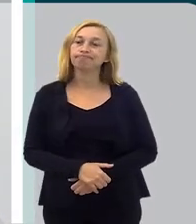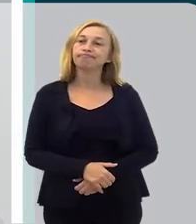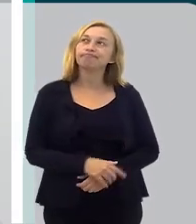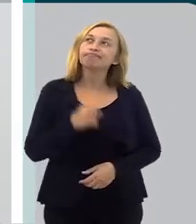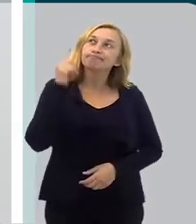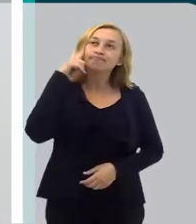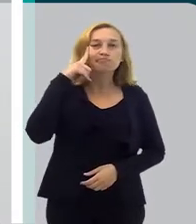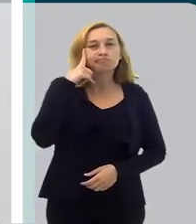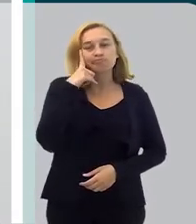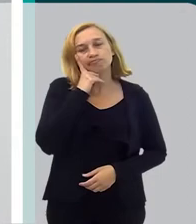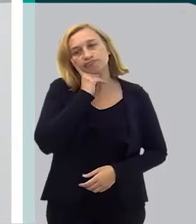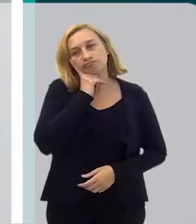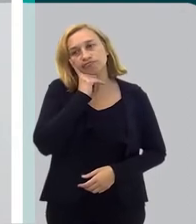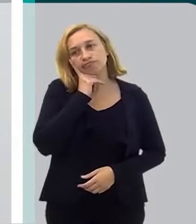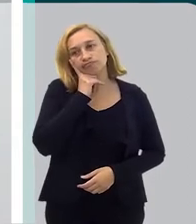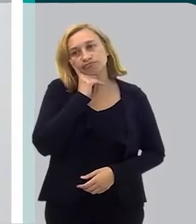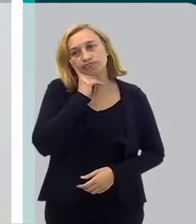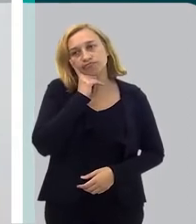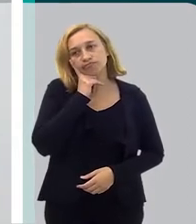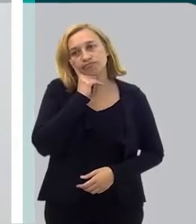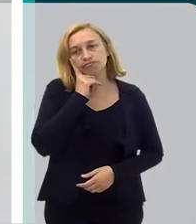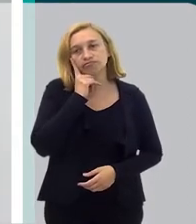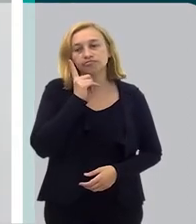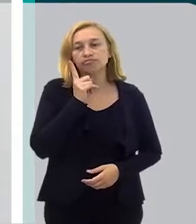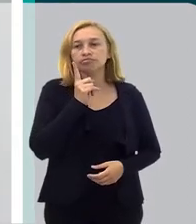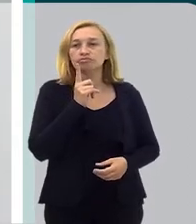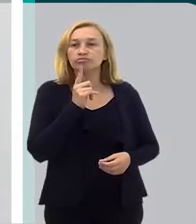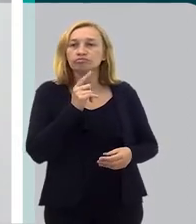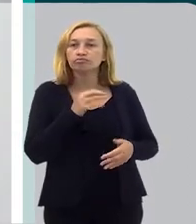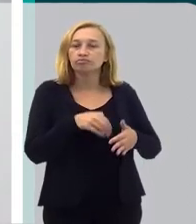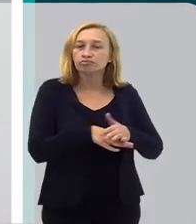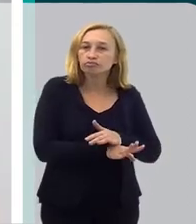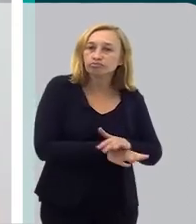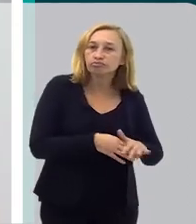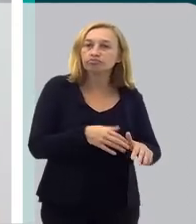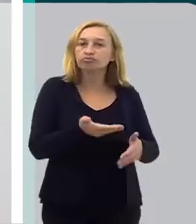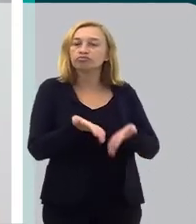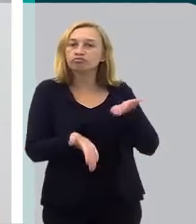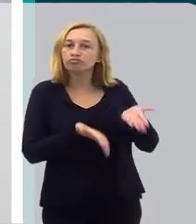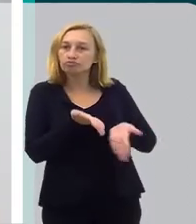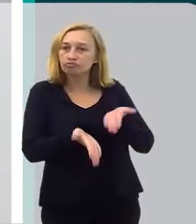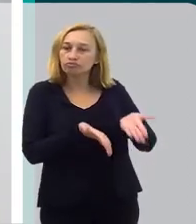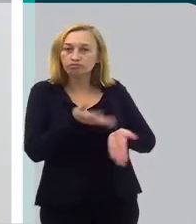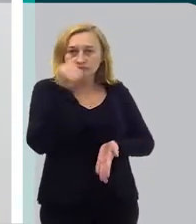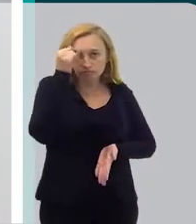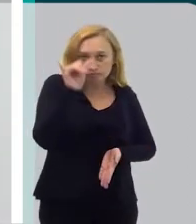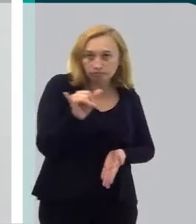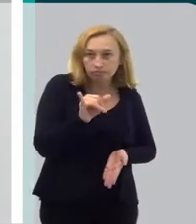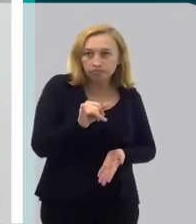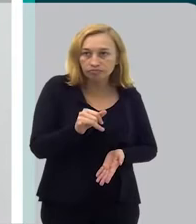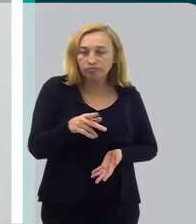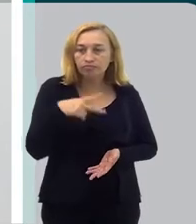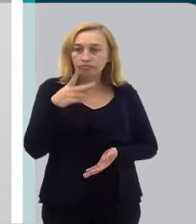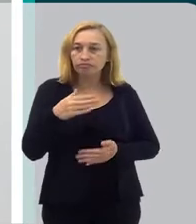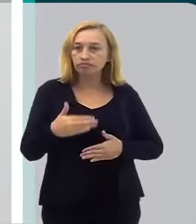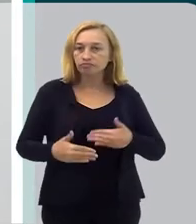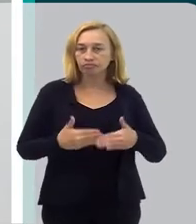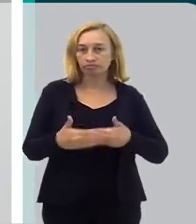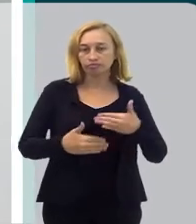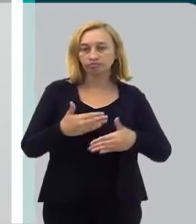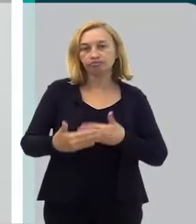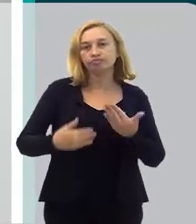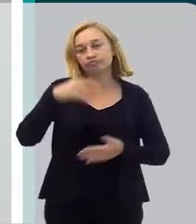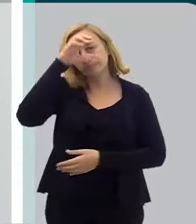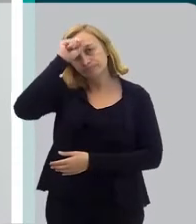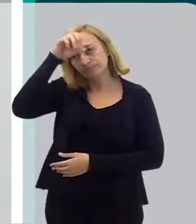quando a gente pensa num hábito, num cuidado preventivo, a gente está falando de um processo